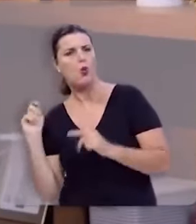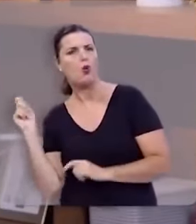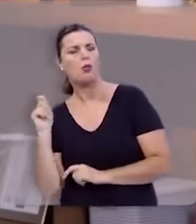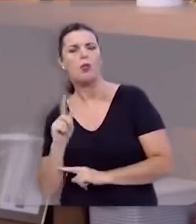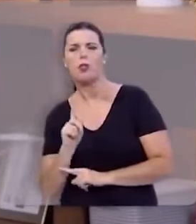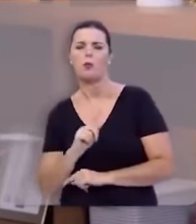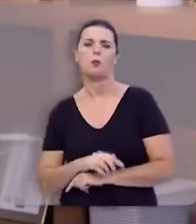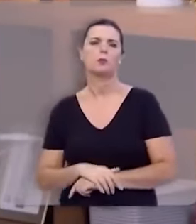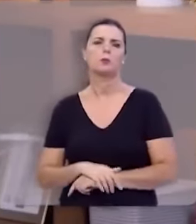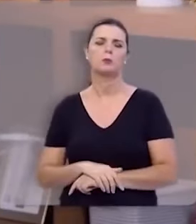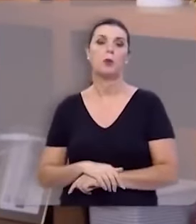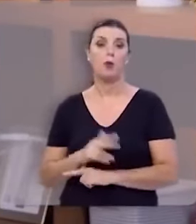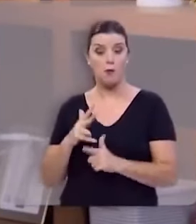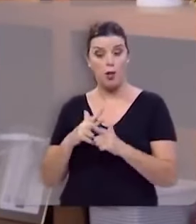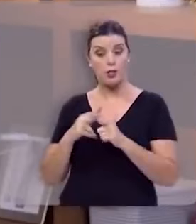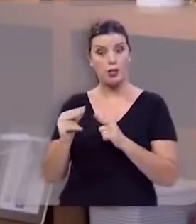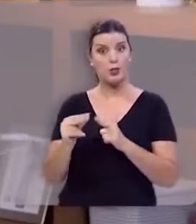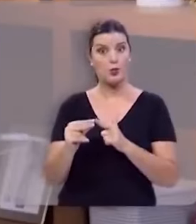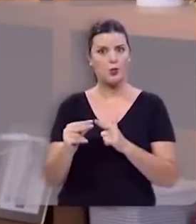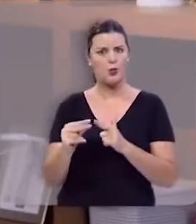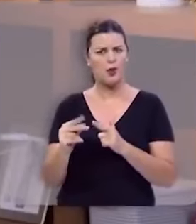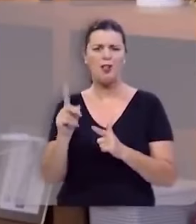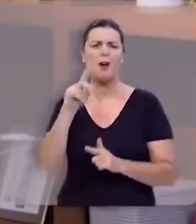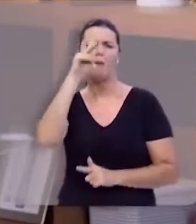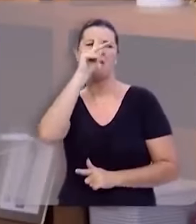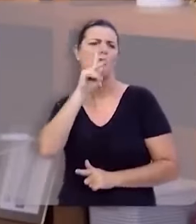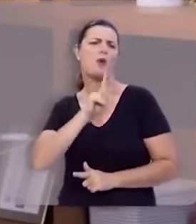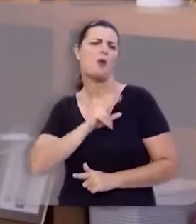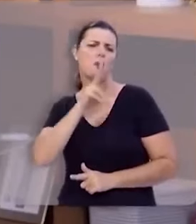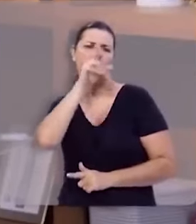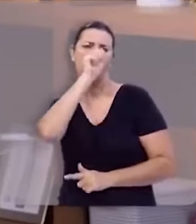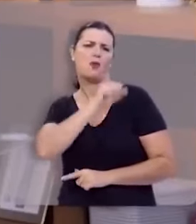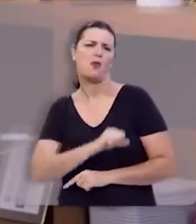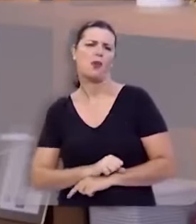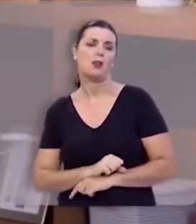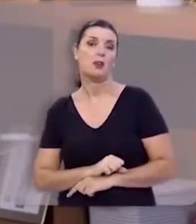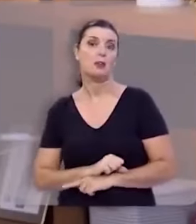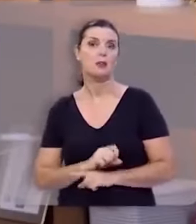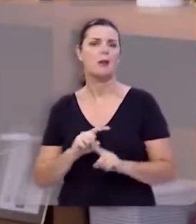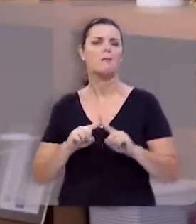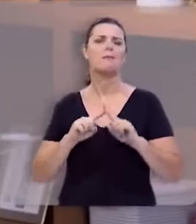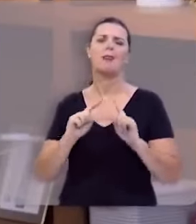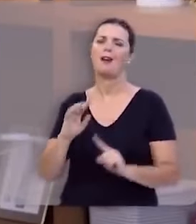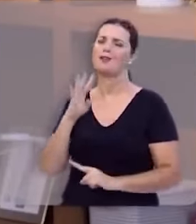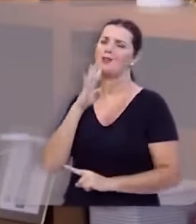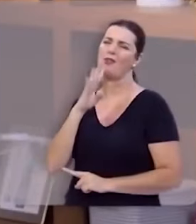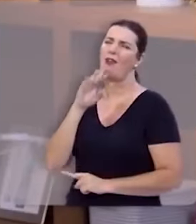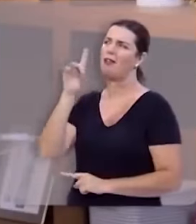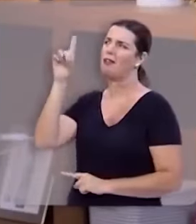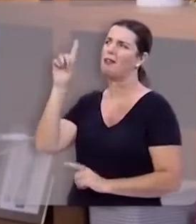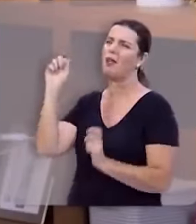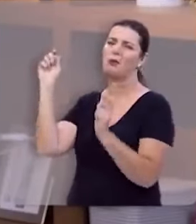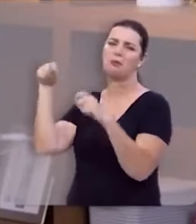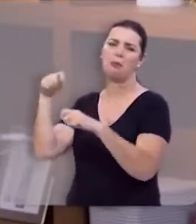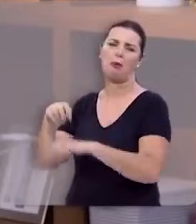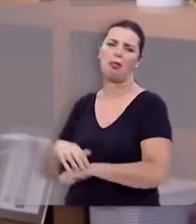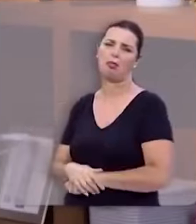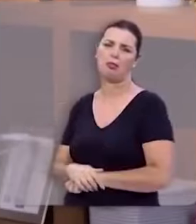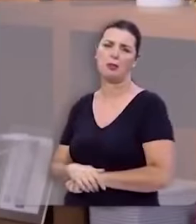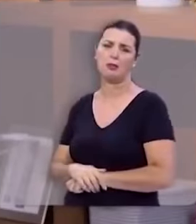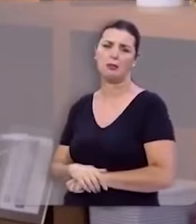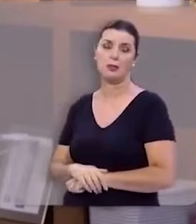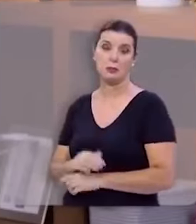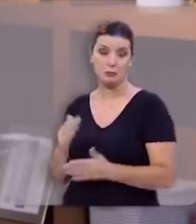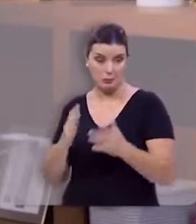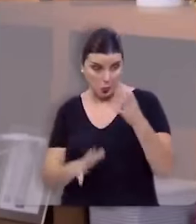o vencedor não é aquele que tem força em si mesmo mas aquele que conhece o Deus onipotente e